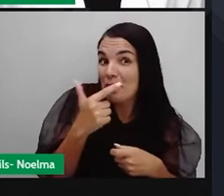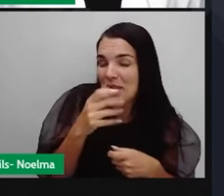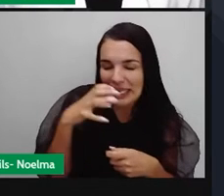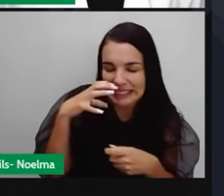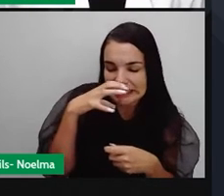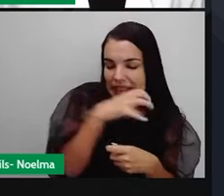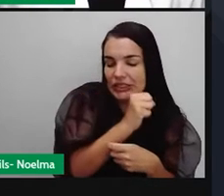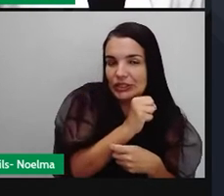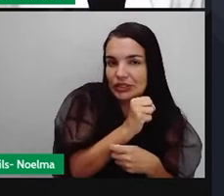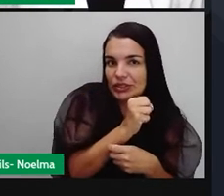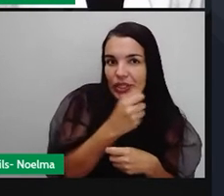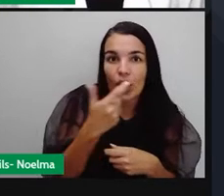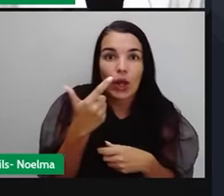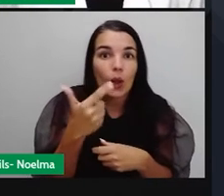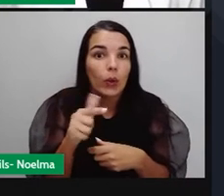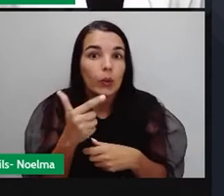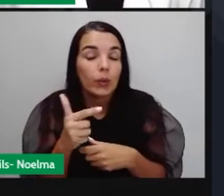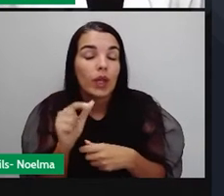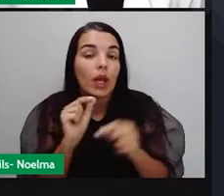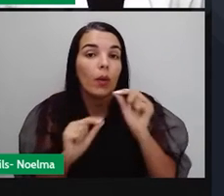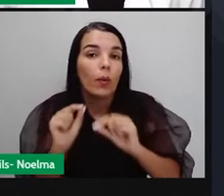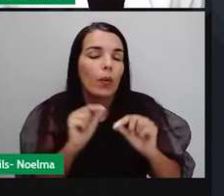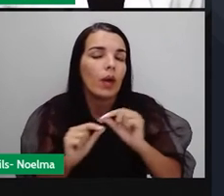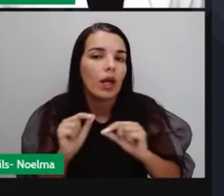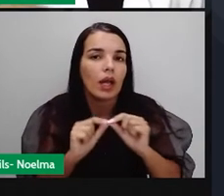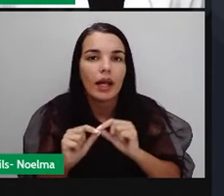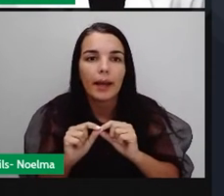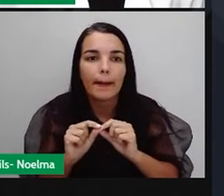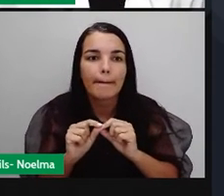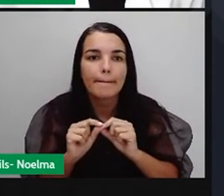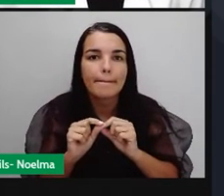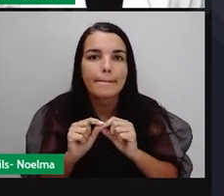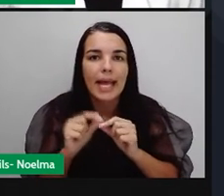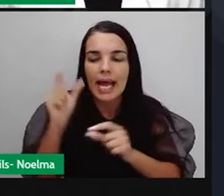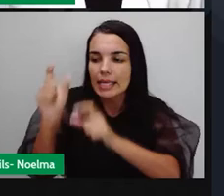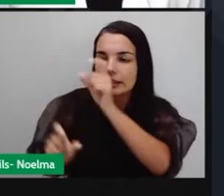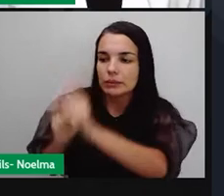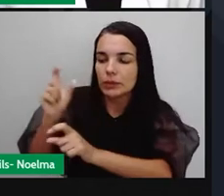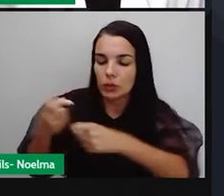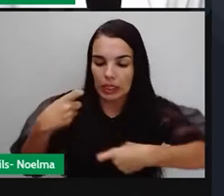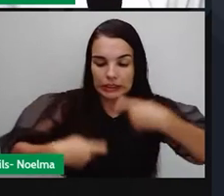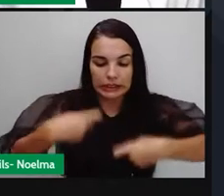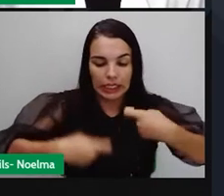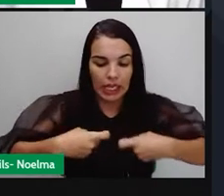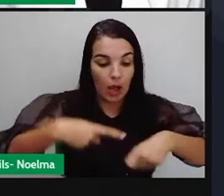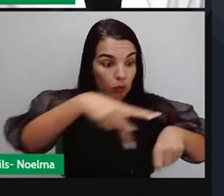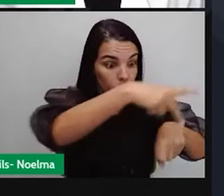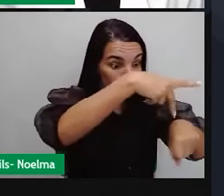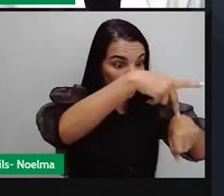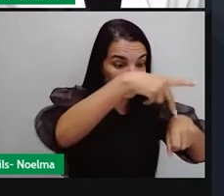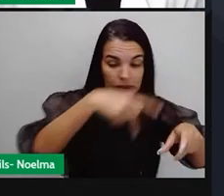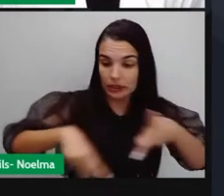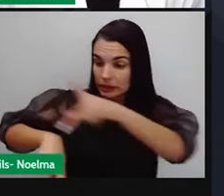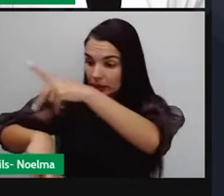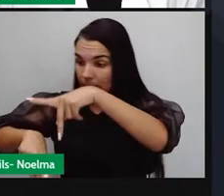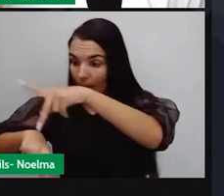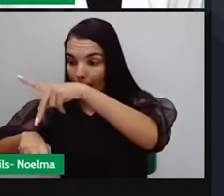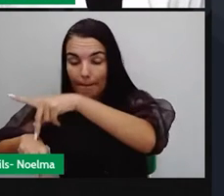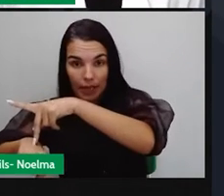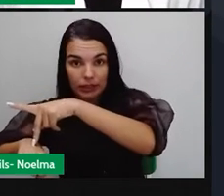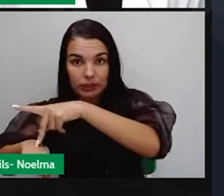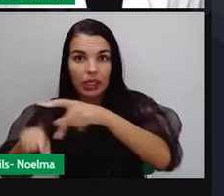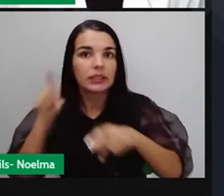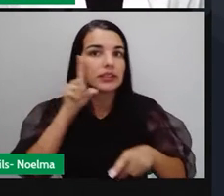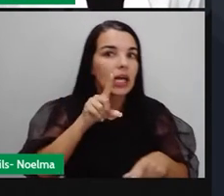é uma guerra na qual os personagens da guerra, as nações que estavam em guerra, basicamente